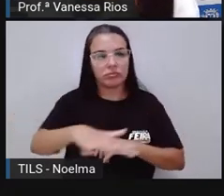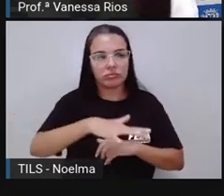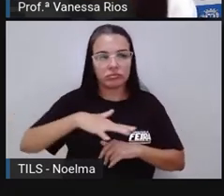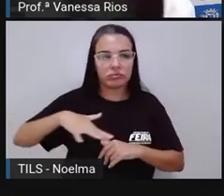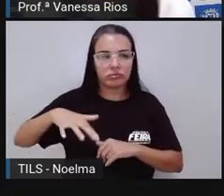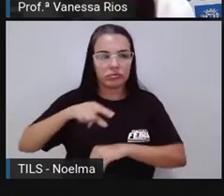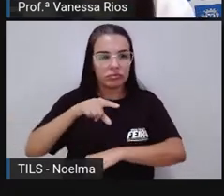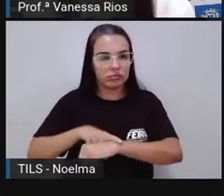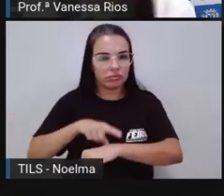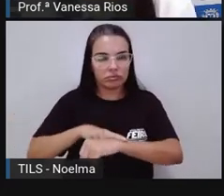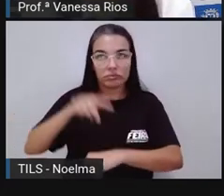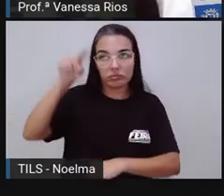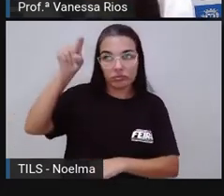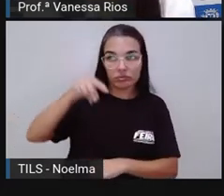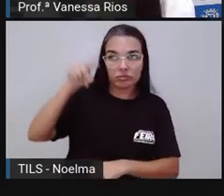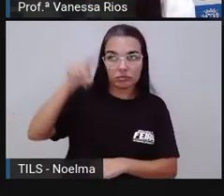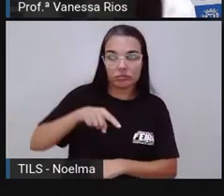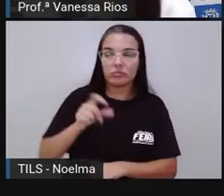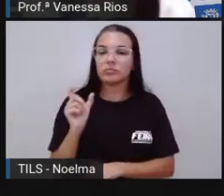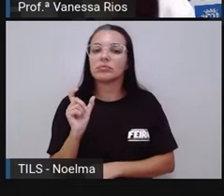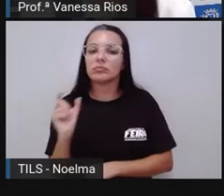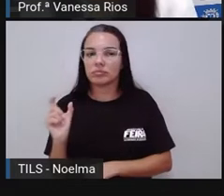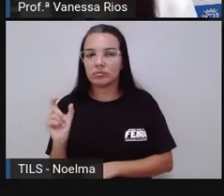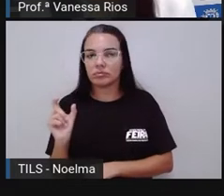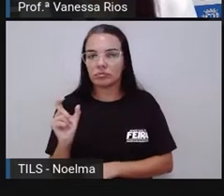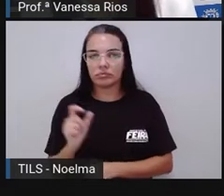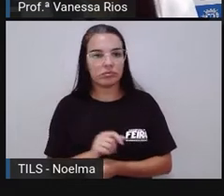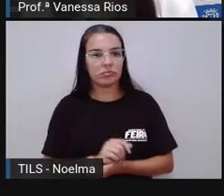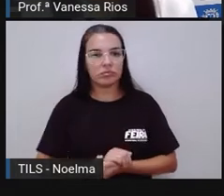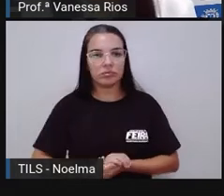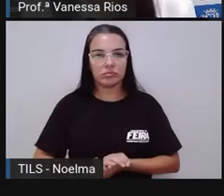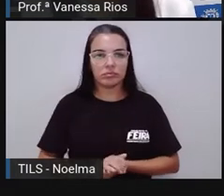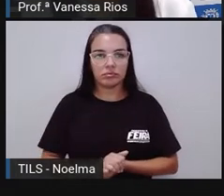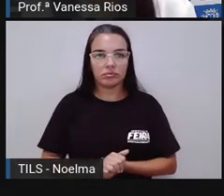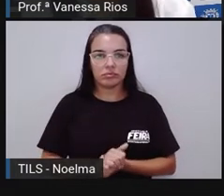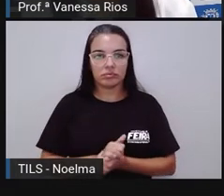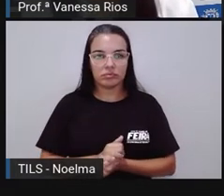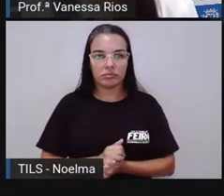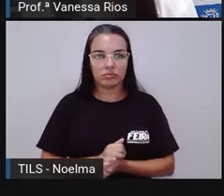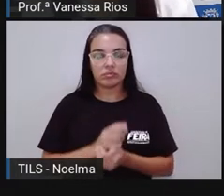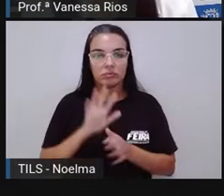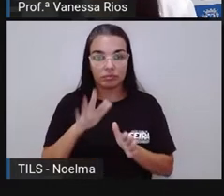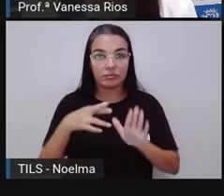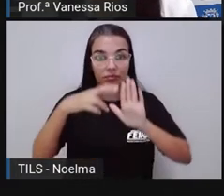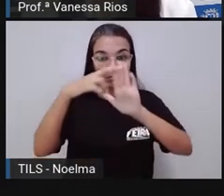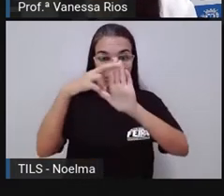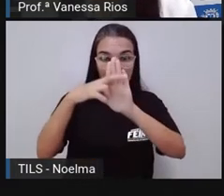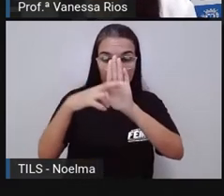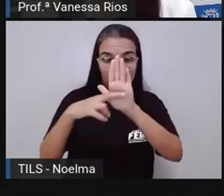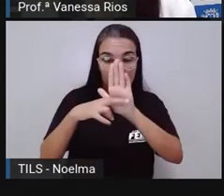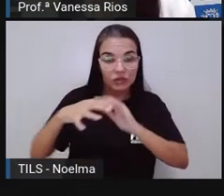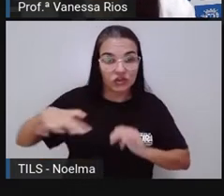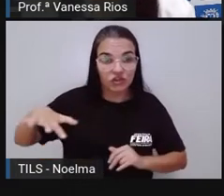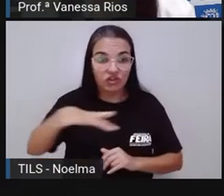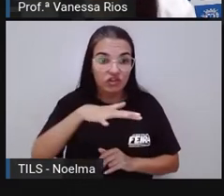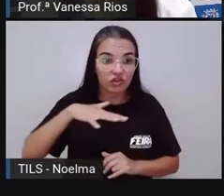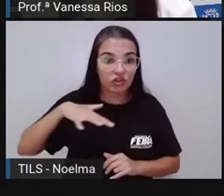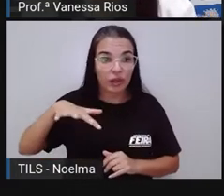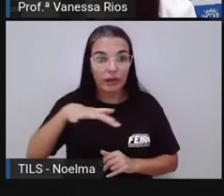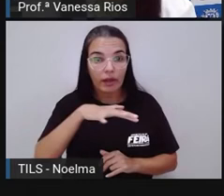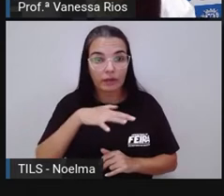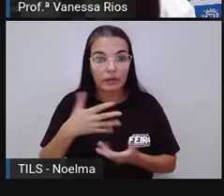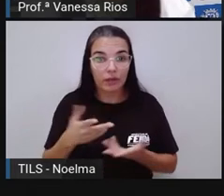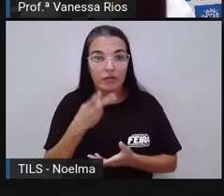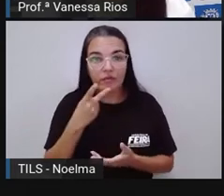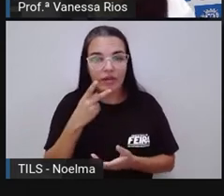devem ser usadas na hora da acentuação das palavras. Olha isso. Então, existem aí algumas regras gerais que a vai